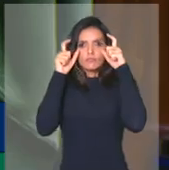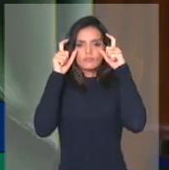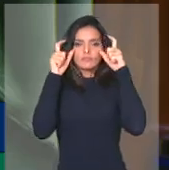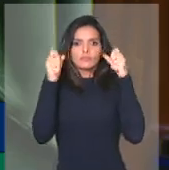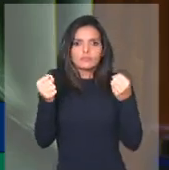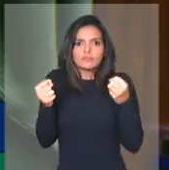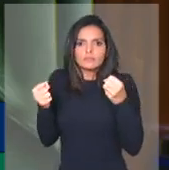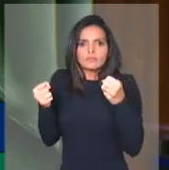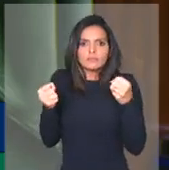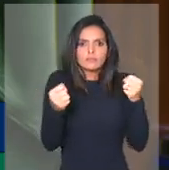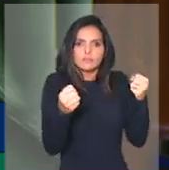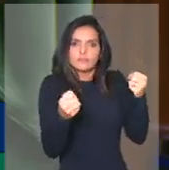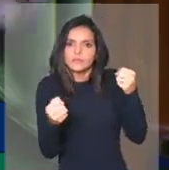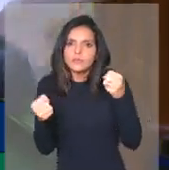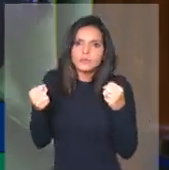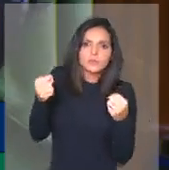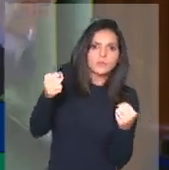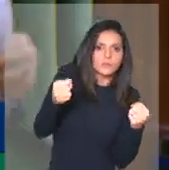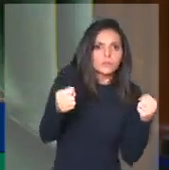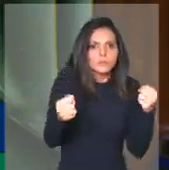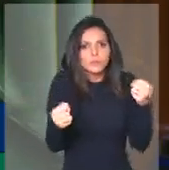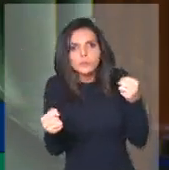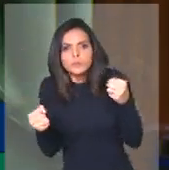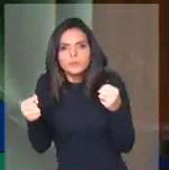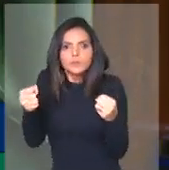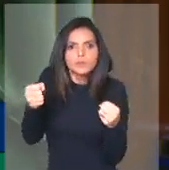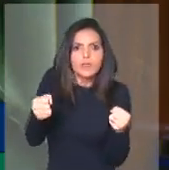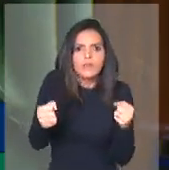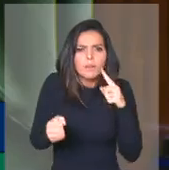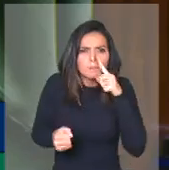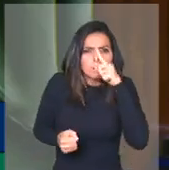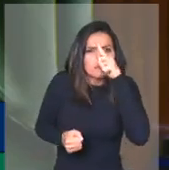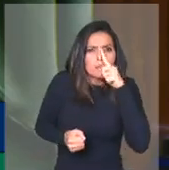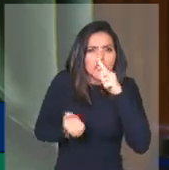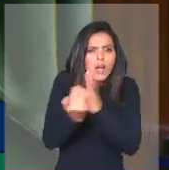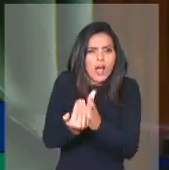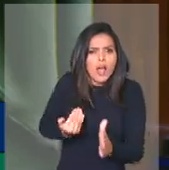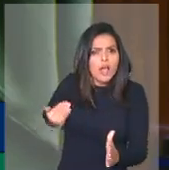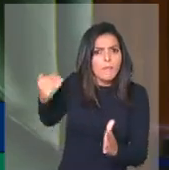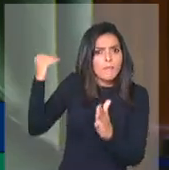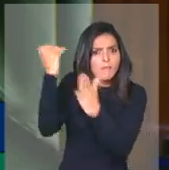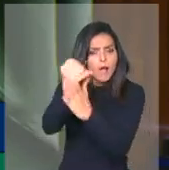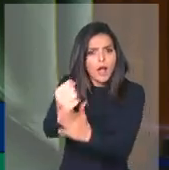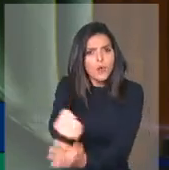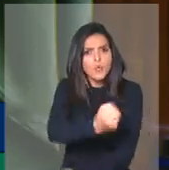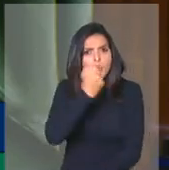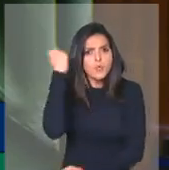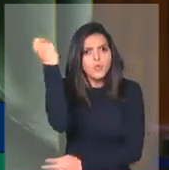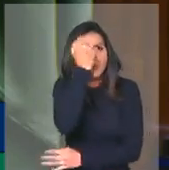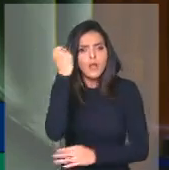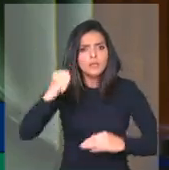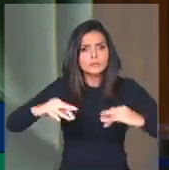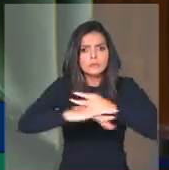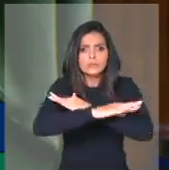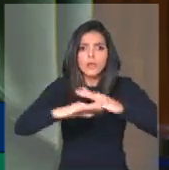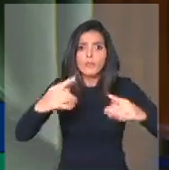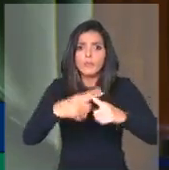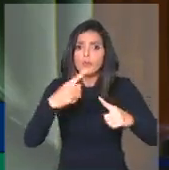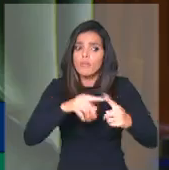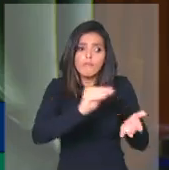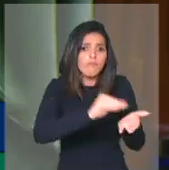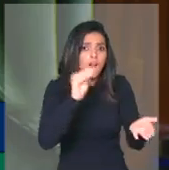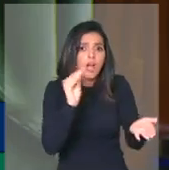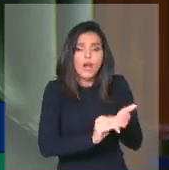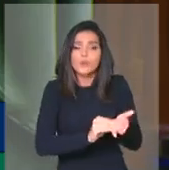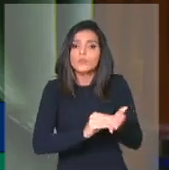estradas, tornando ainda mais perigosas as estradas que já são perigosas por conta da falta de manutenção.